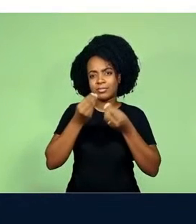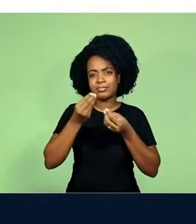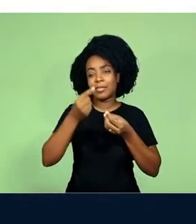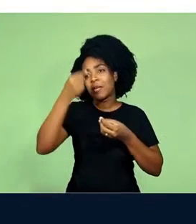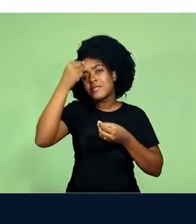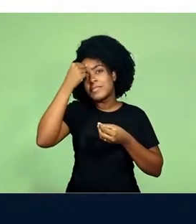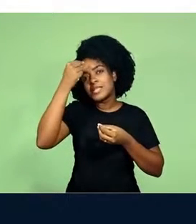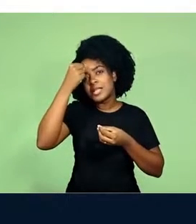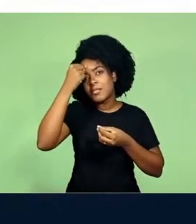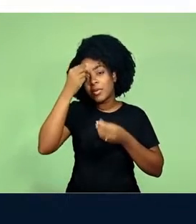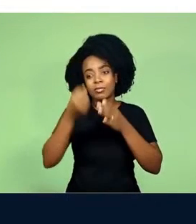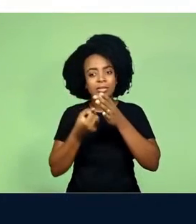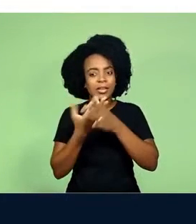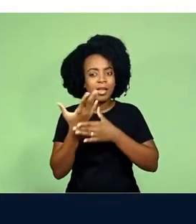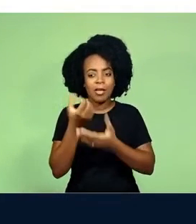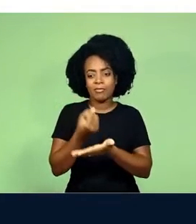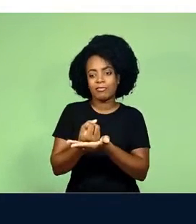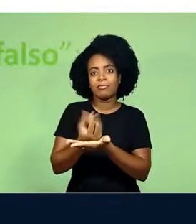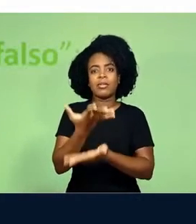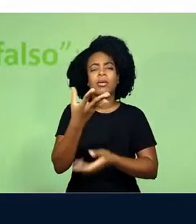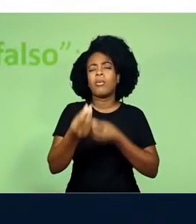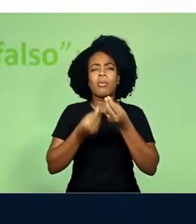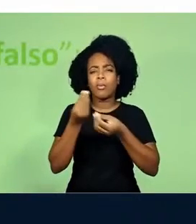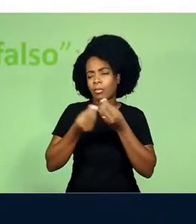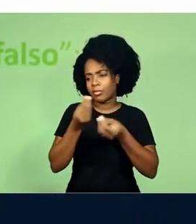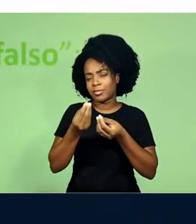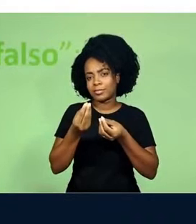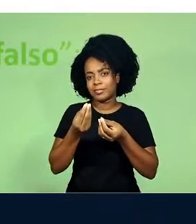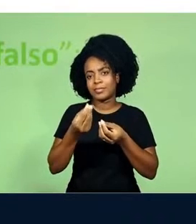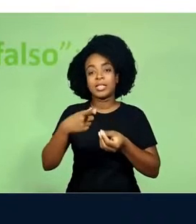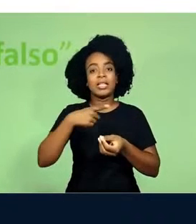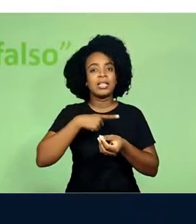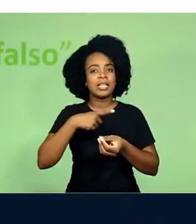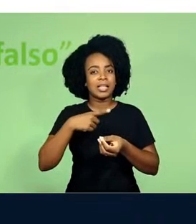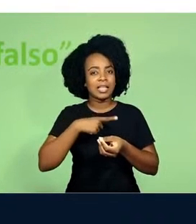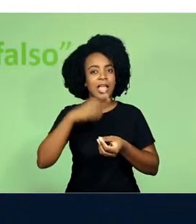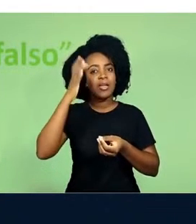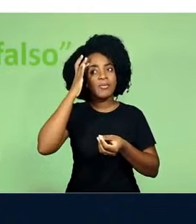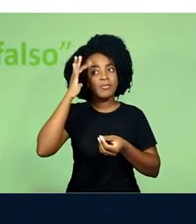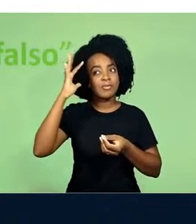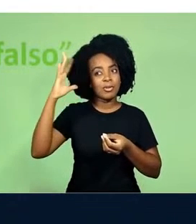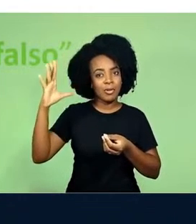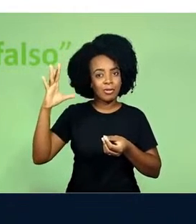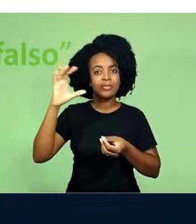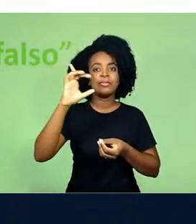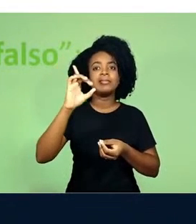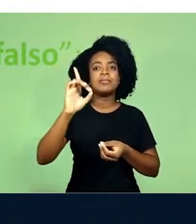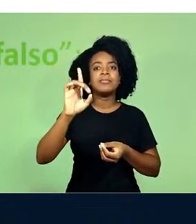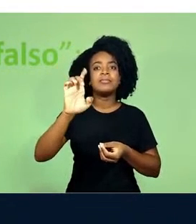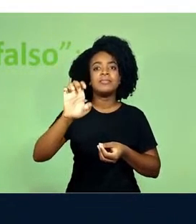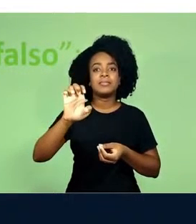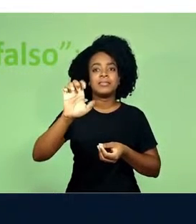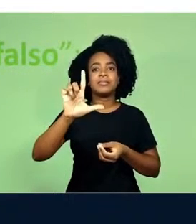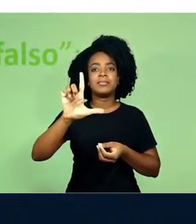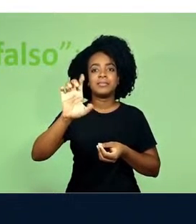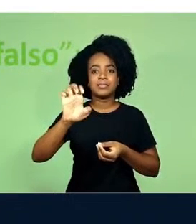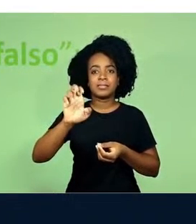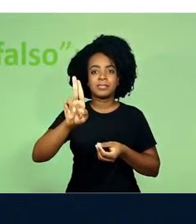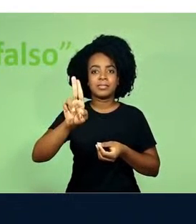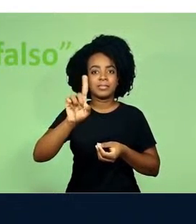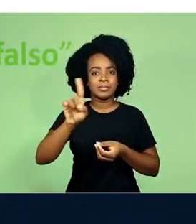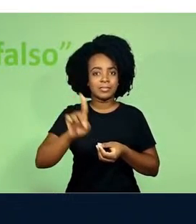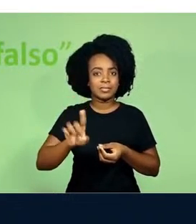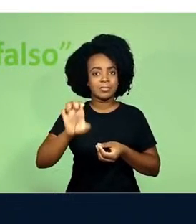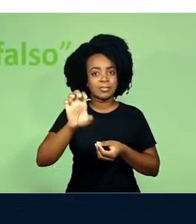seu pensamento? Como eles produzem sua ficção? Eu vou usar um filósofo francês, o Deleuze, no que ele chama de potência do